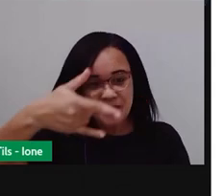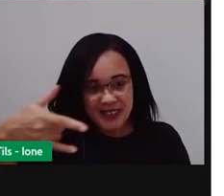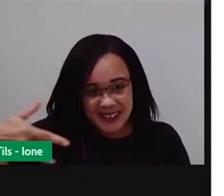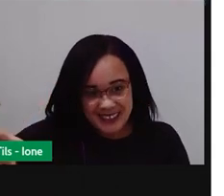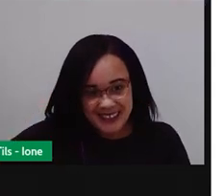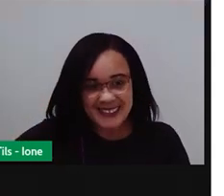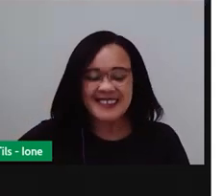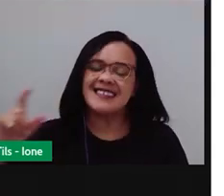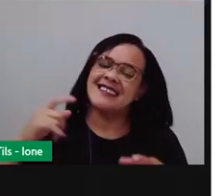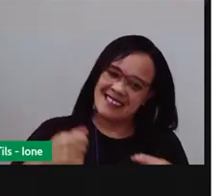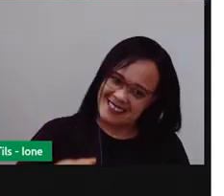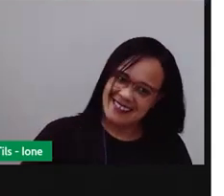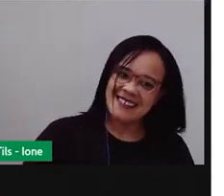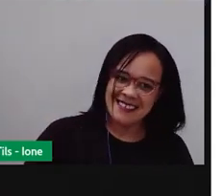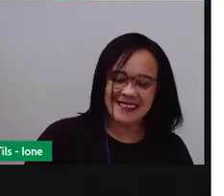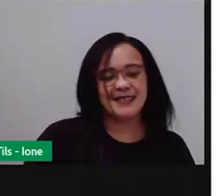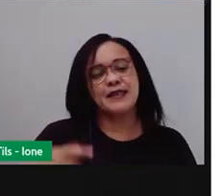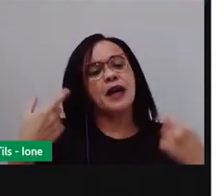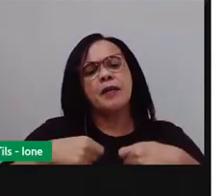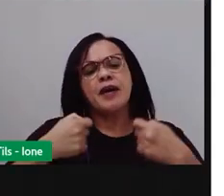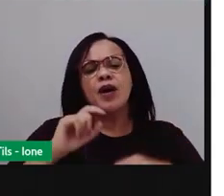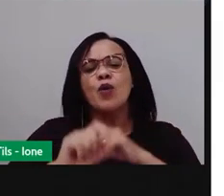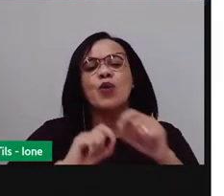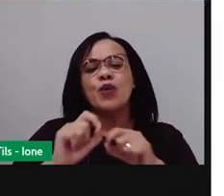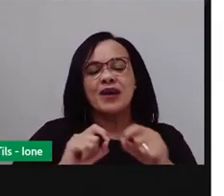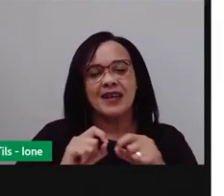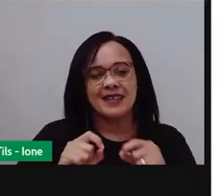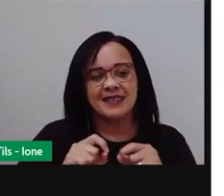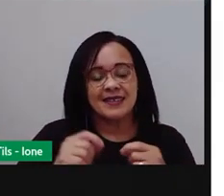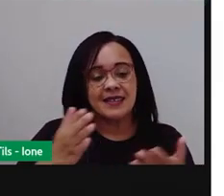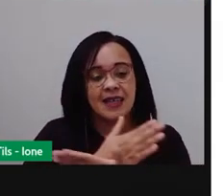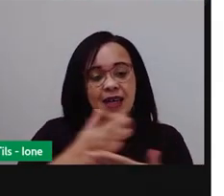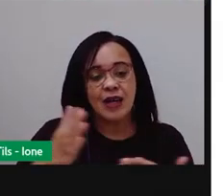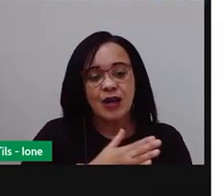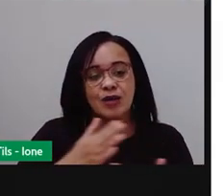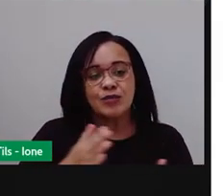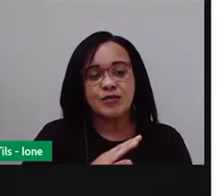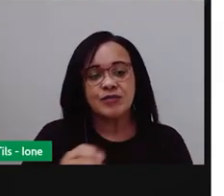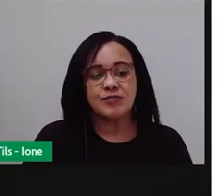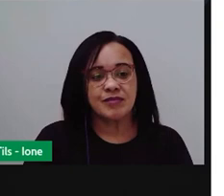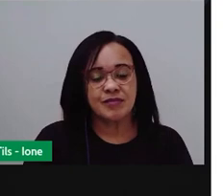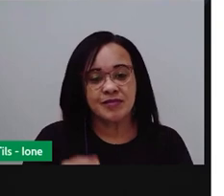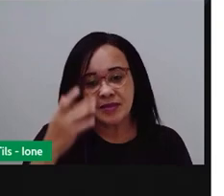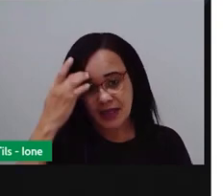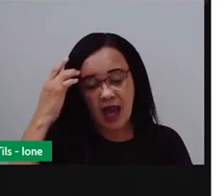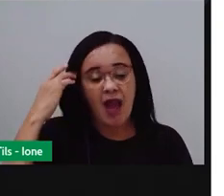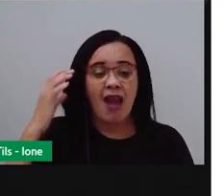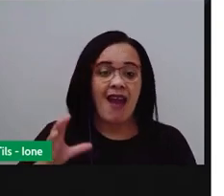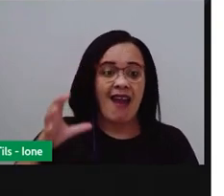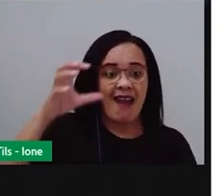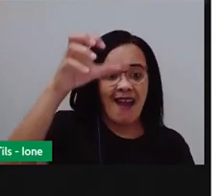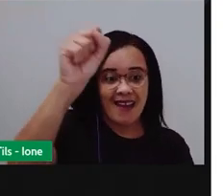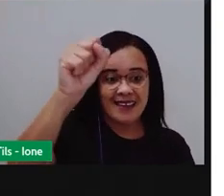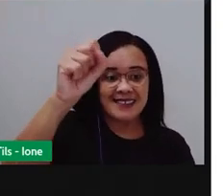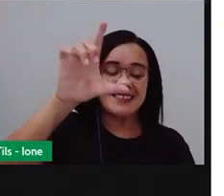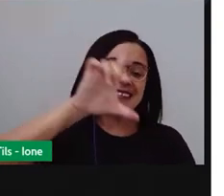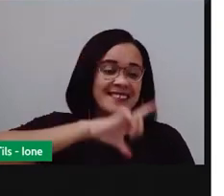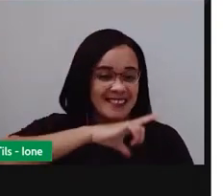Onde, geralmente, tem alguma, alguma, algum brinde, alguma